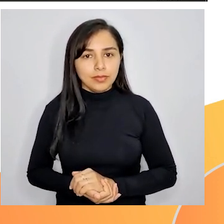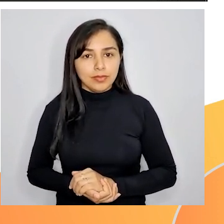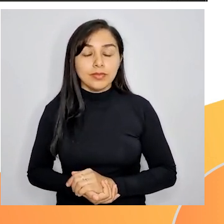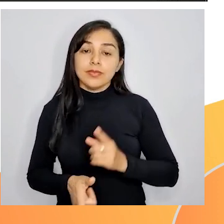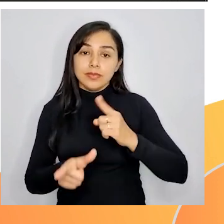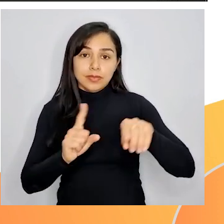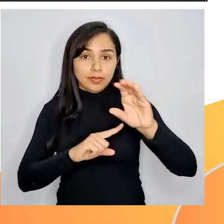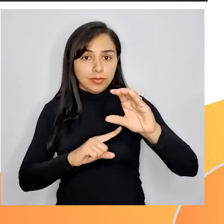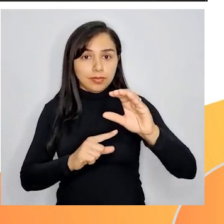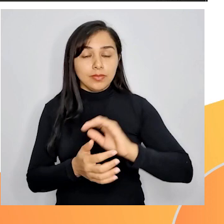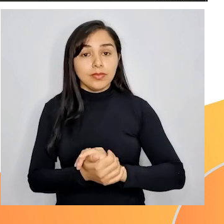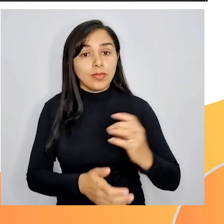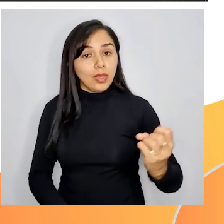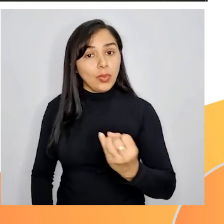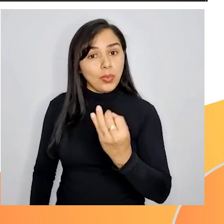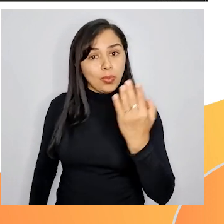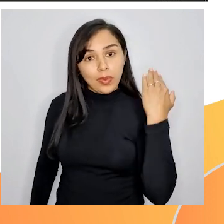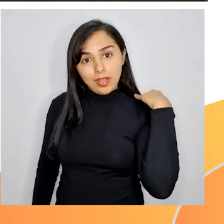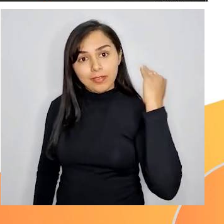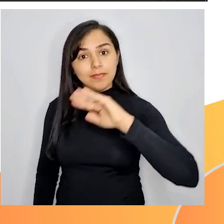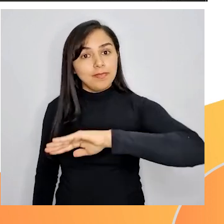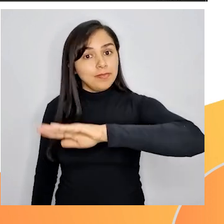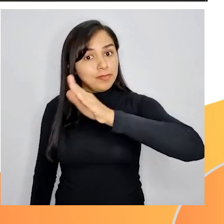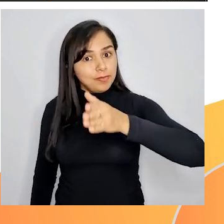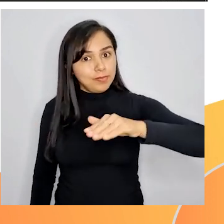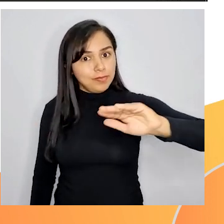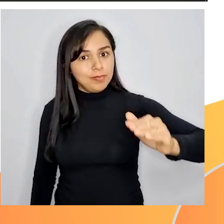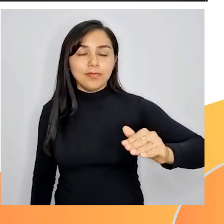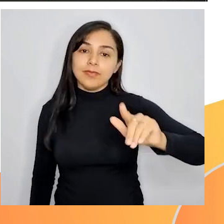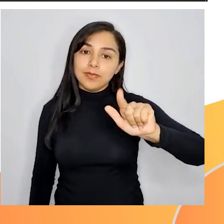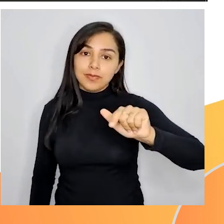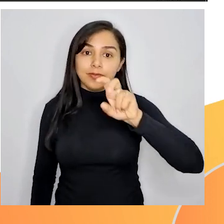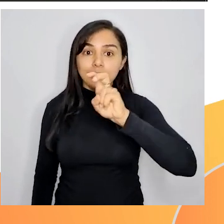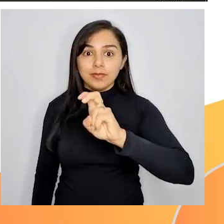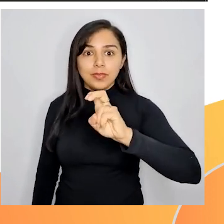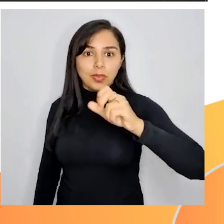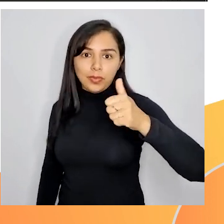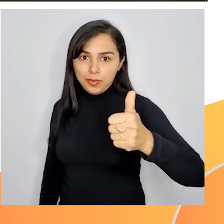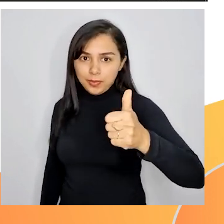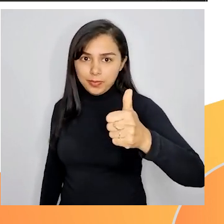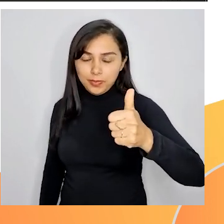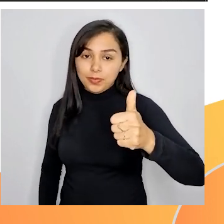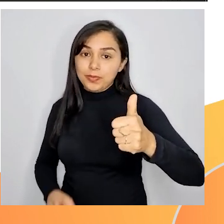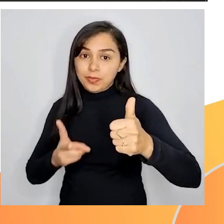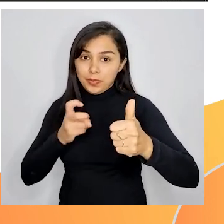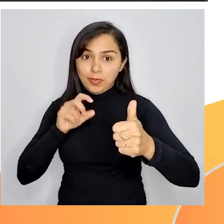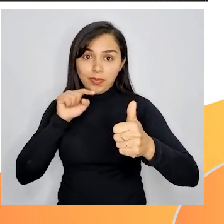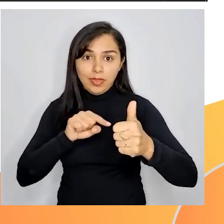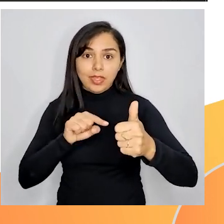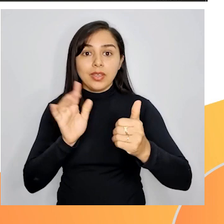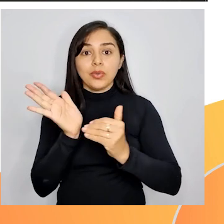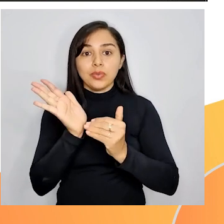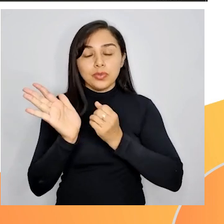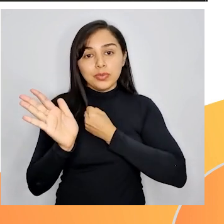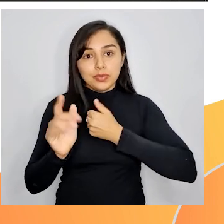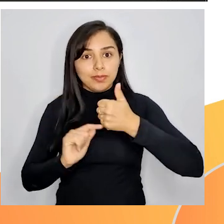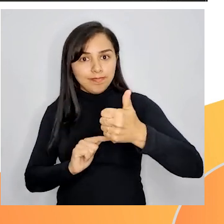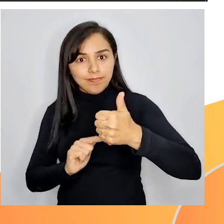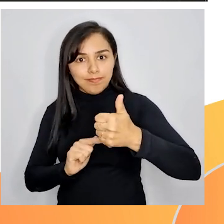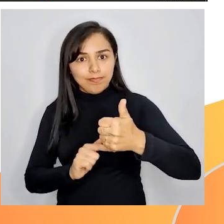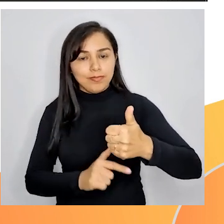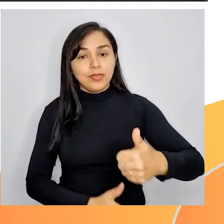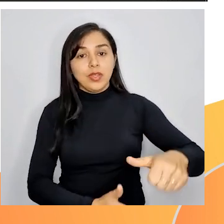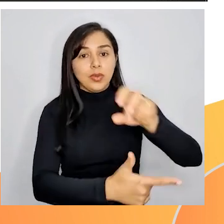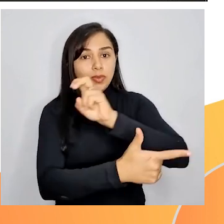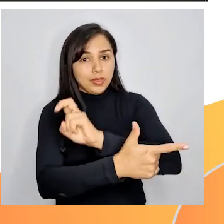Na letra C, o número de camelos é igual a 51. E 51 finaliza com o número 1. Só podemos